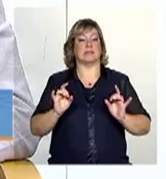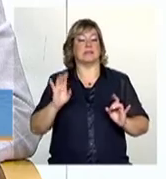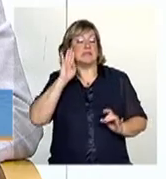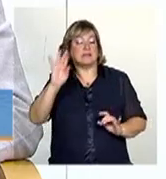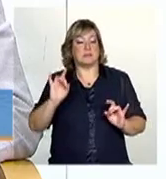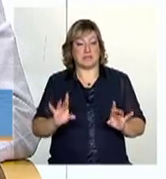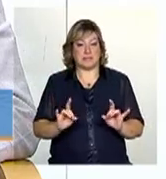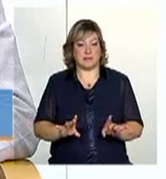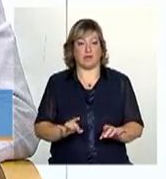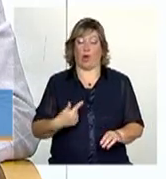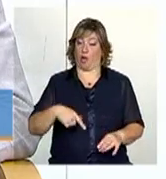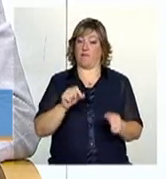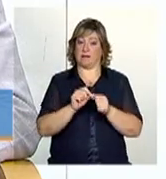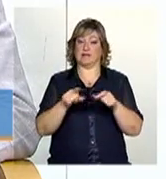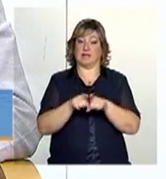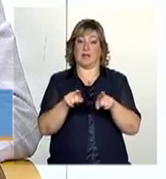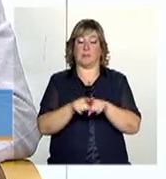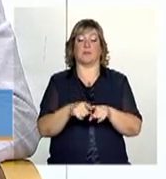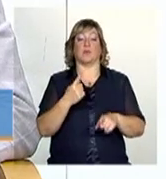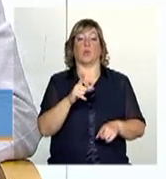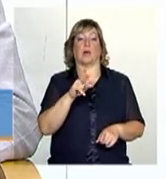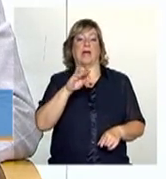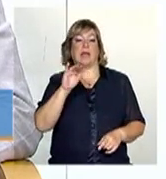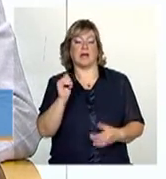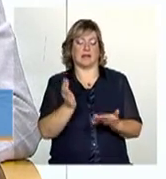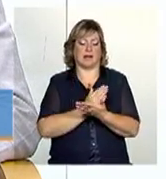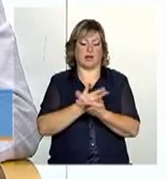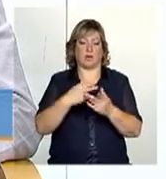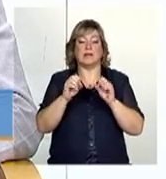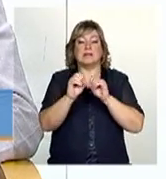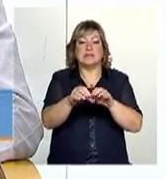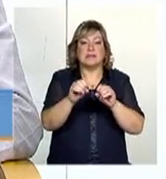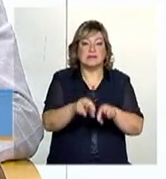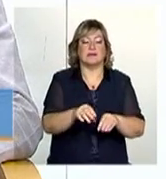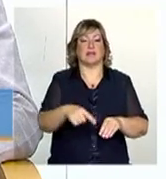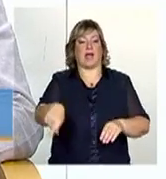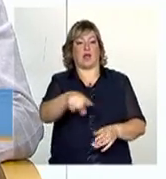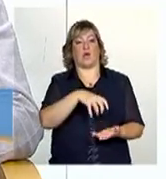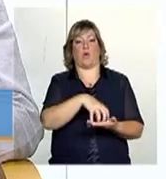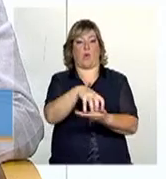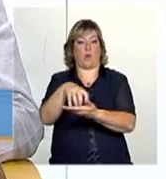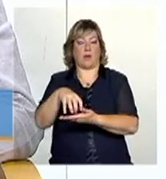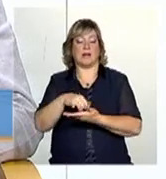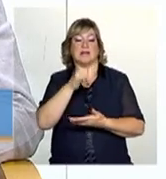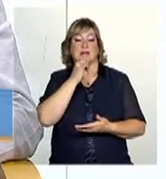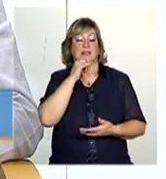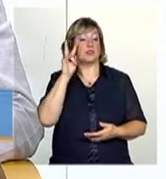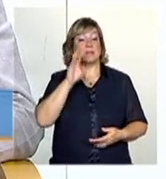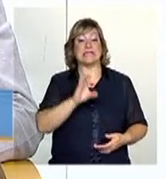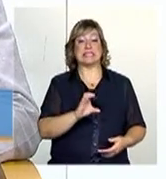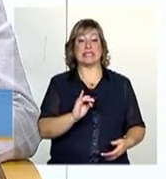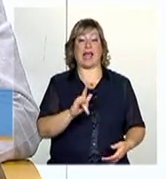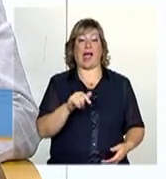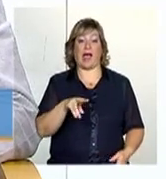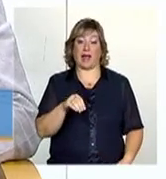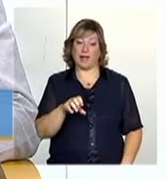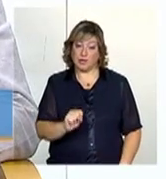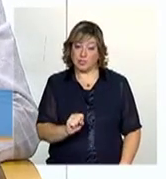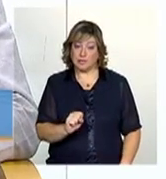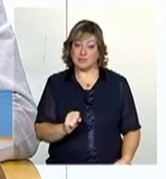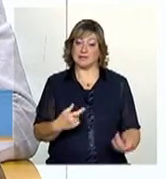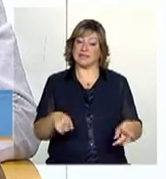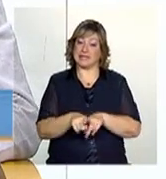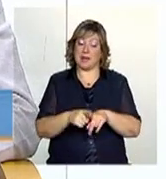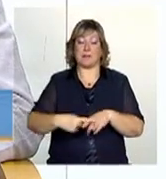Nós fizemos também um guia orientando sobre esses grupos, orientando, por exemplo, sobre ciganos, que são, enfim, é um grupo ainda